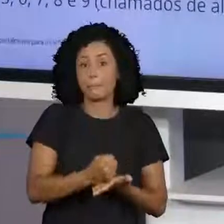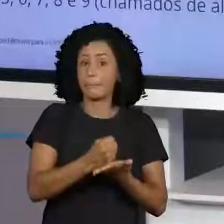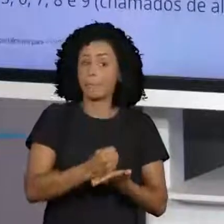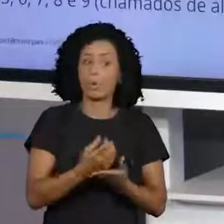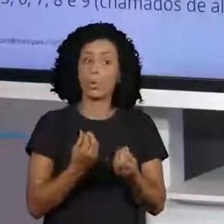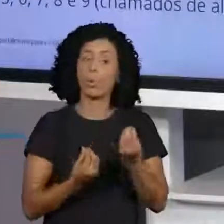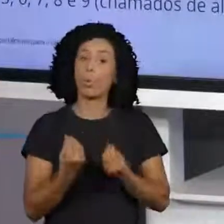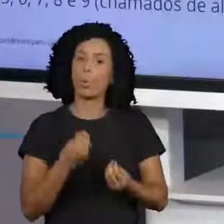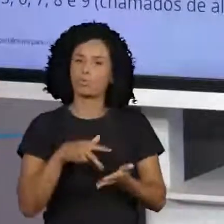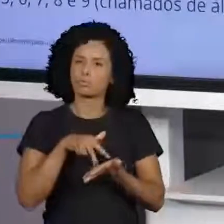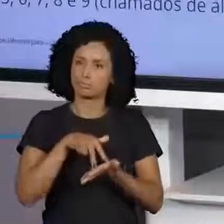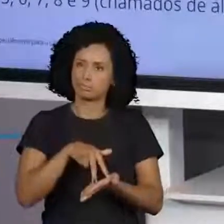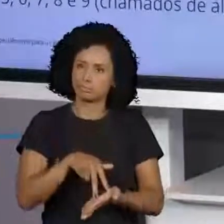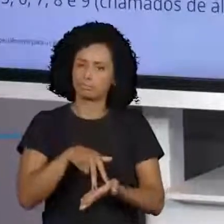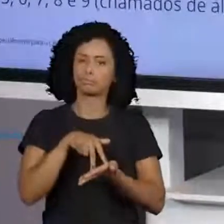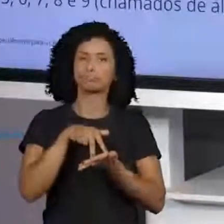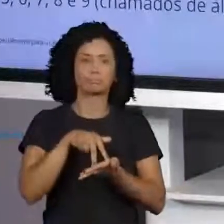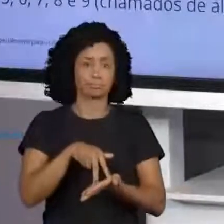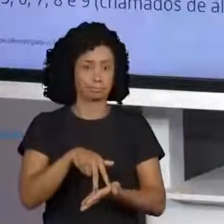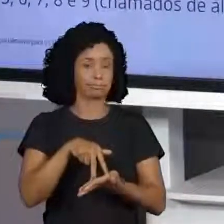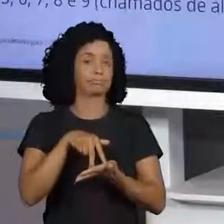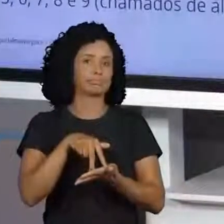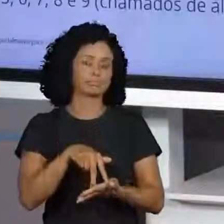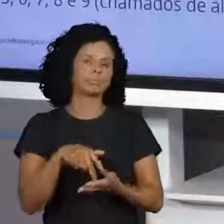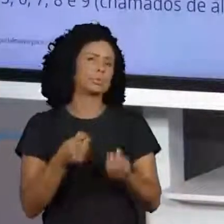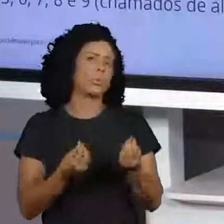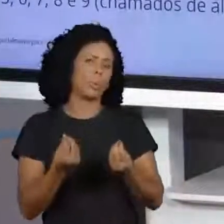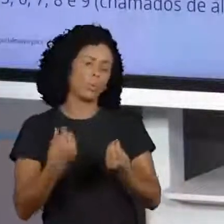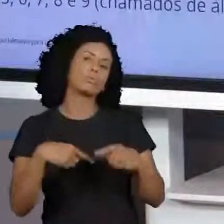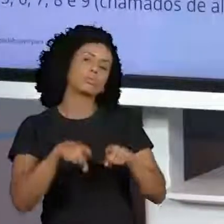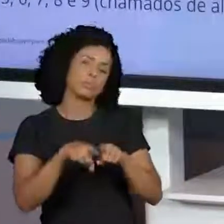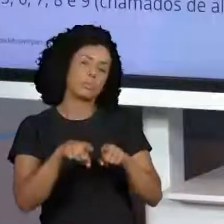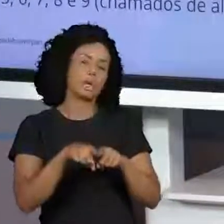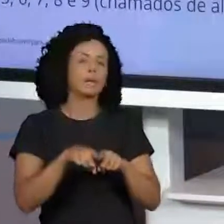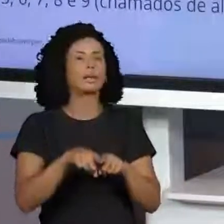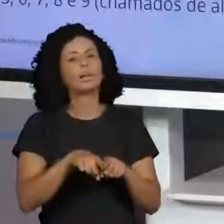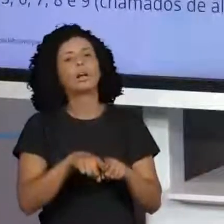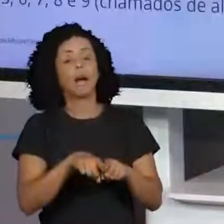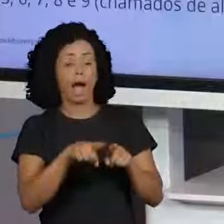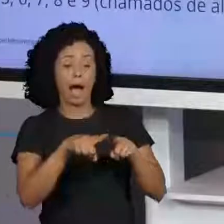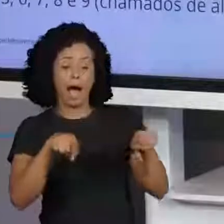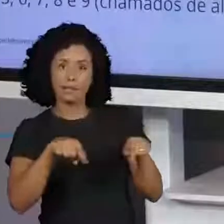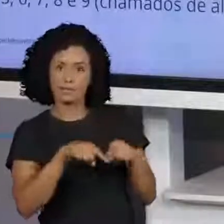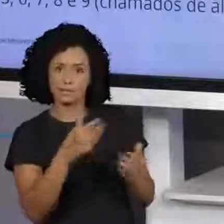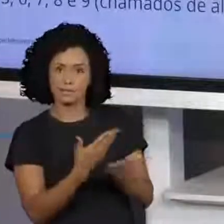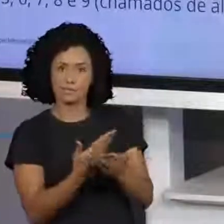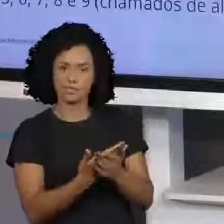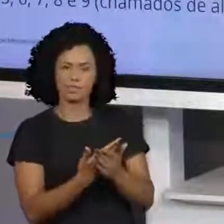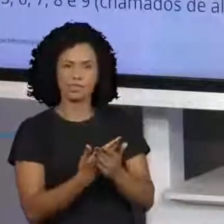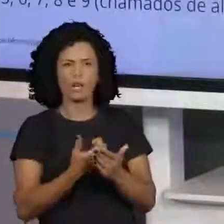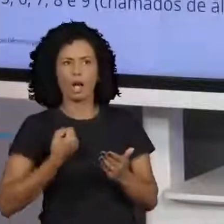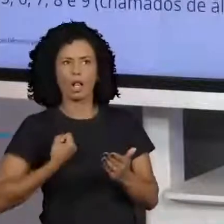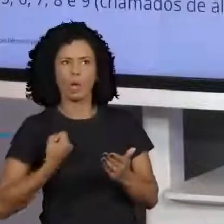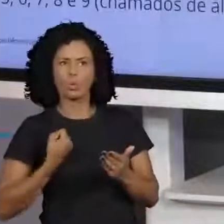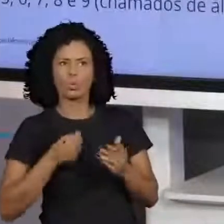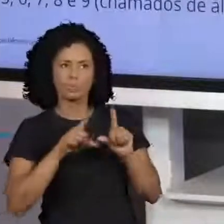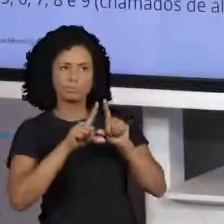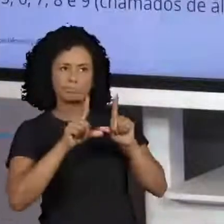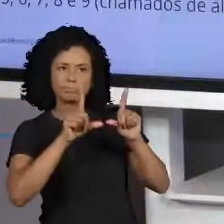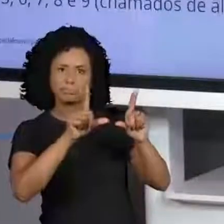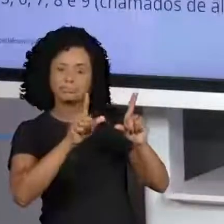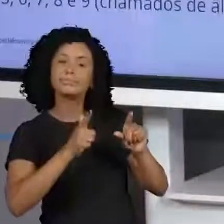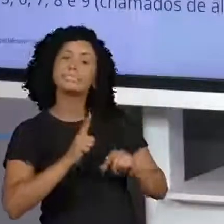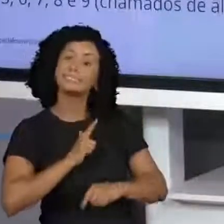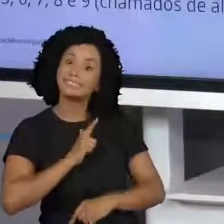a gente usa? A gente usa para saber o número da nossa sala de aula aí na escola, o nosso número na chamada, porque a gente tem uma